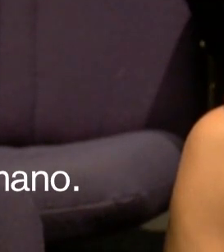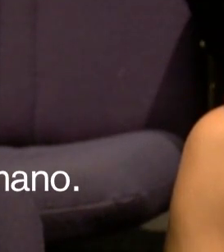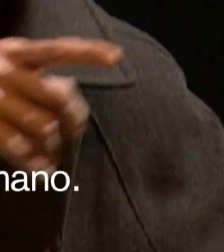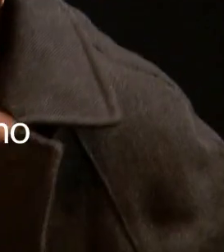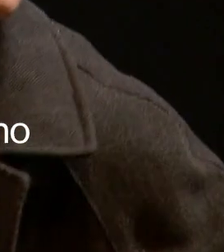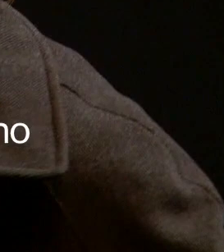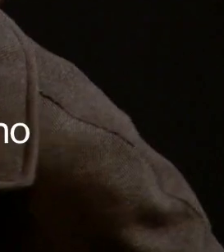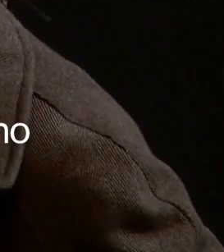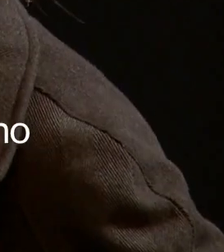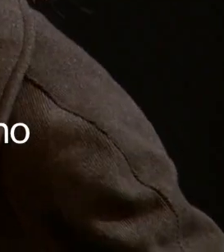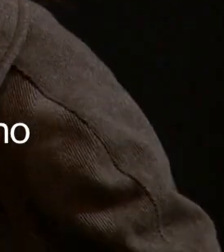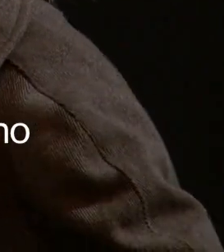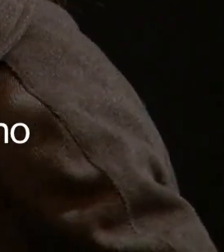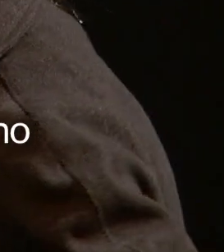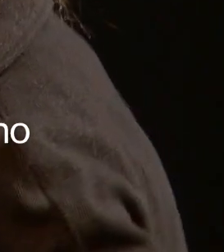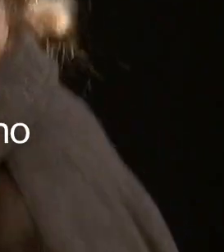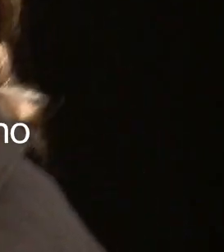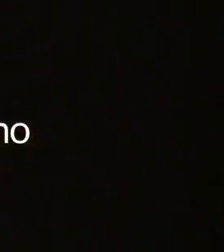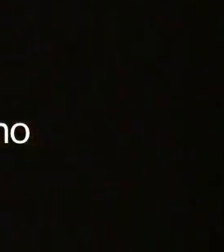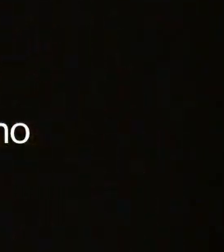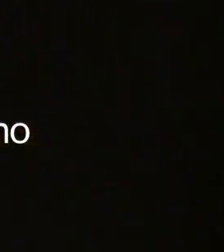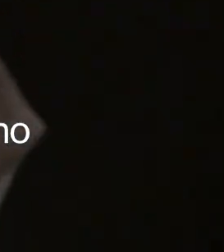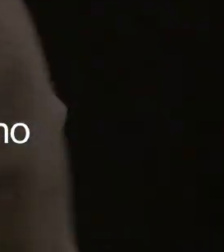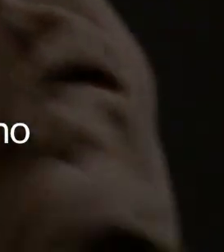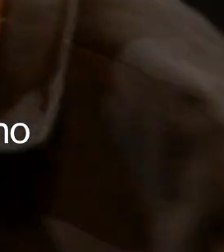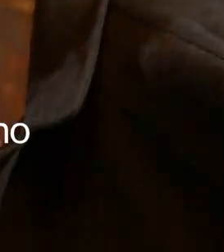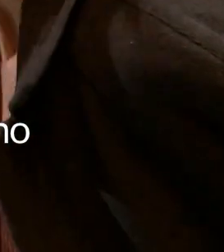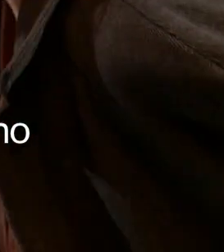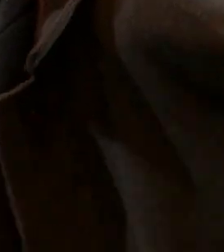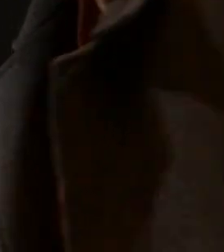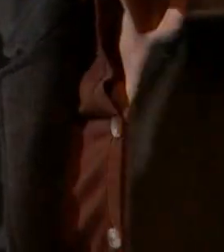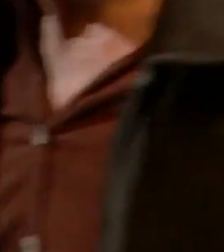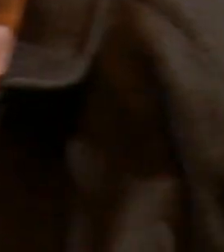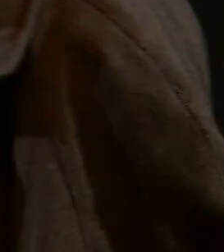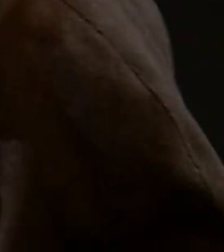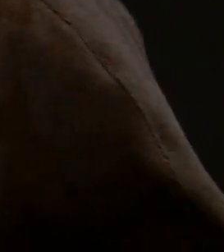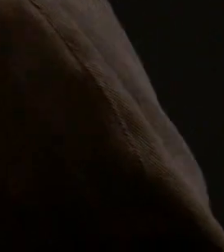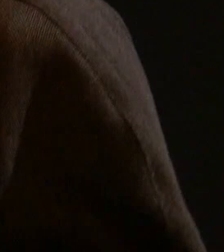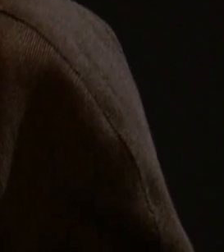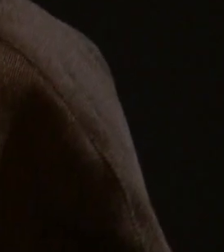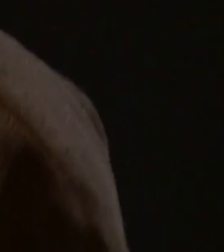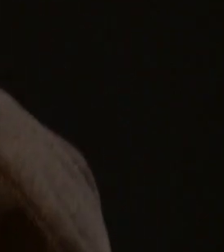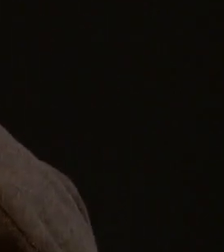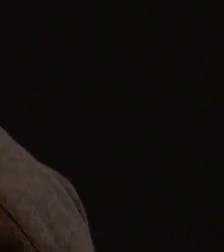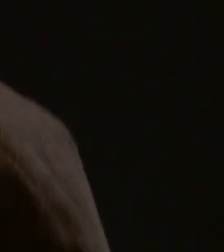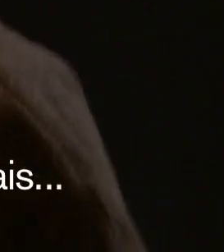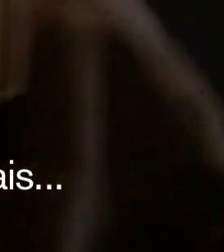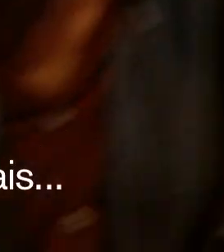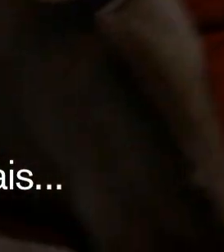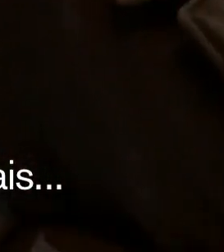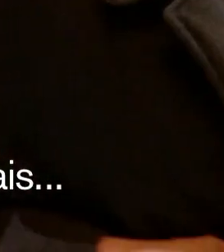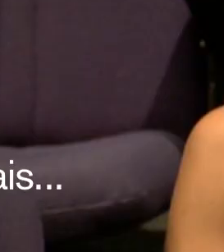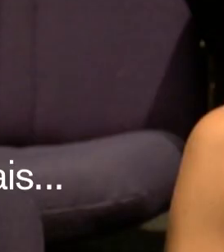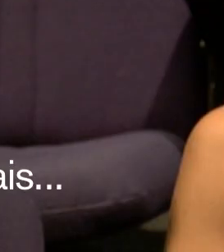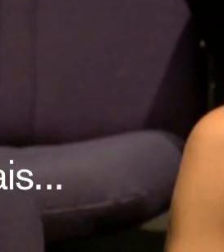outro ser humano. E neste caso, outro ser humano tem que ver com imigrantes, com pessoas que migram por muitas razões, podem